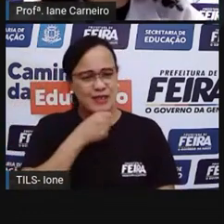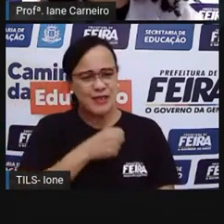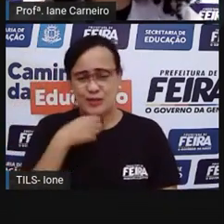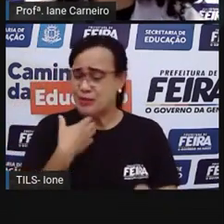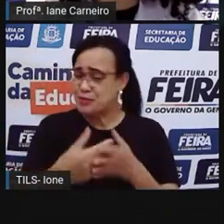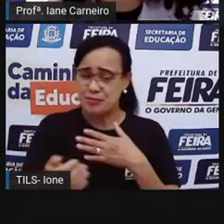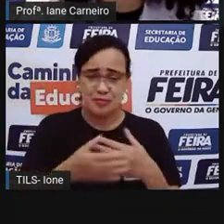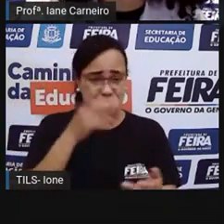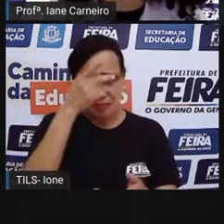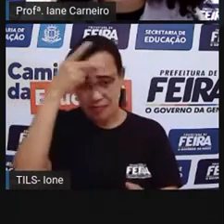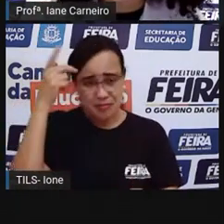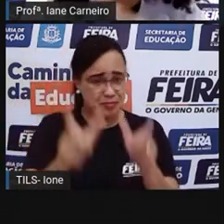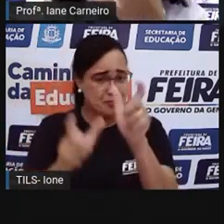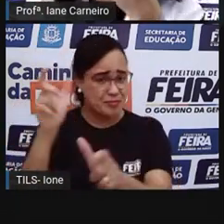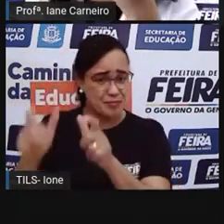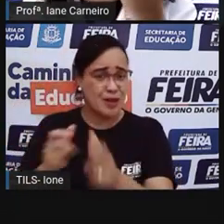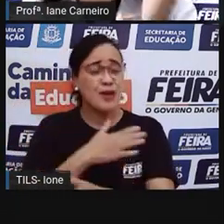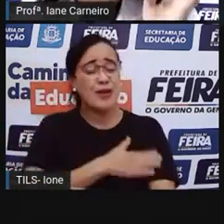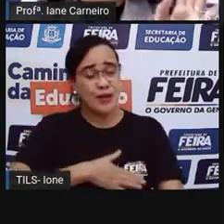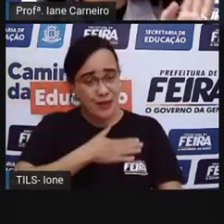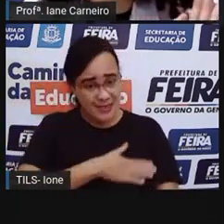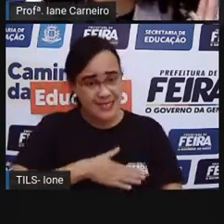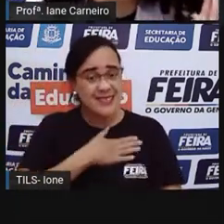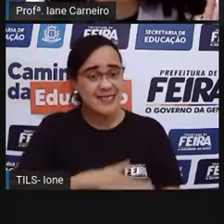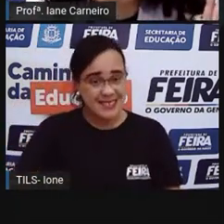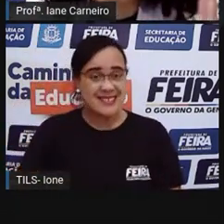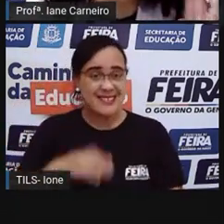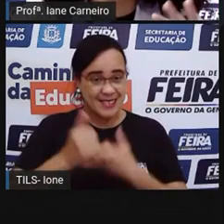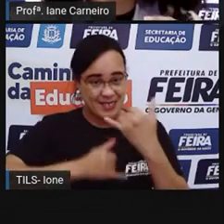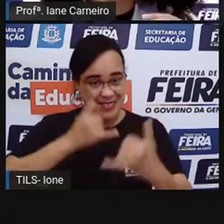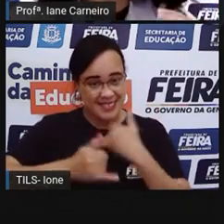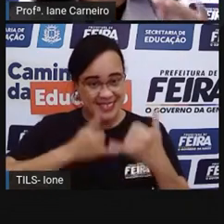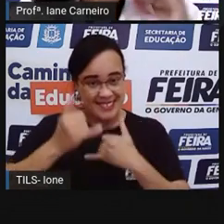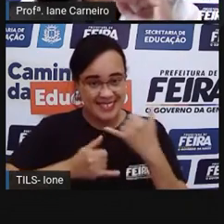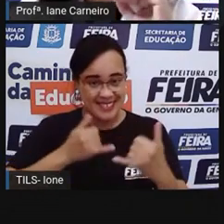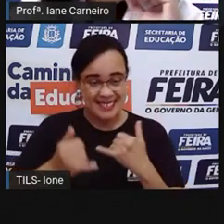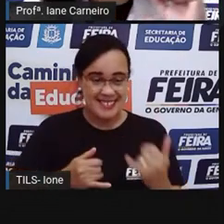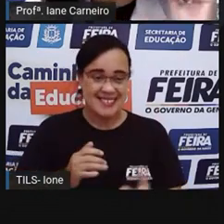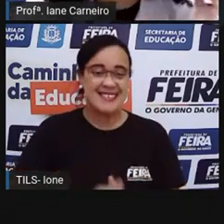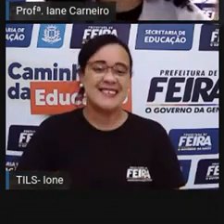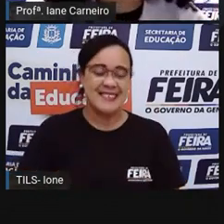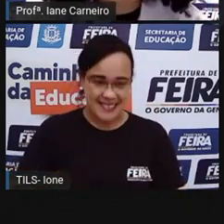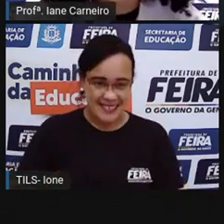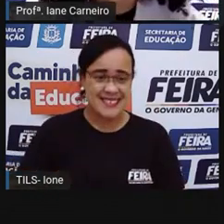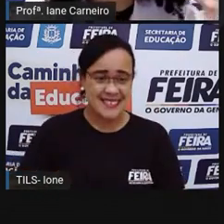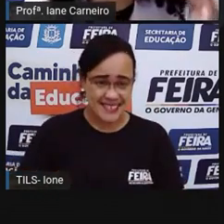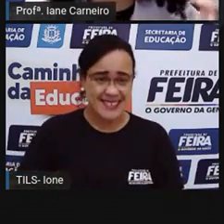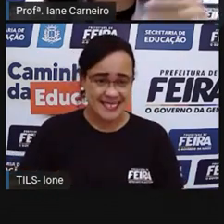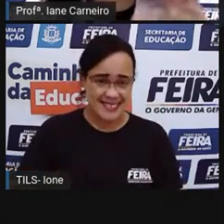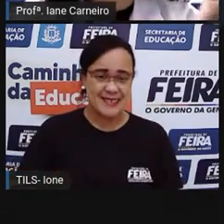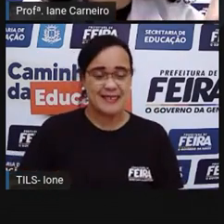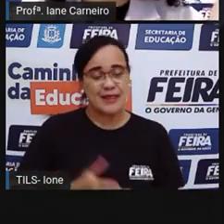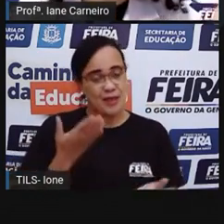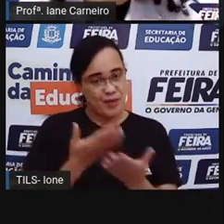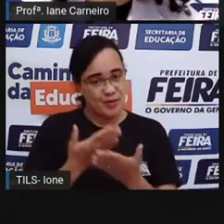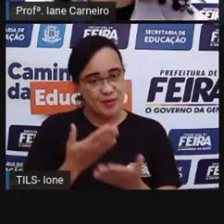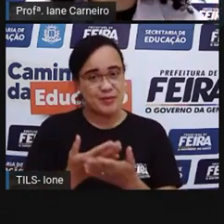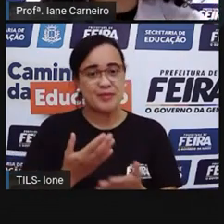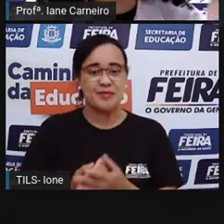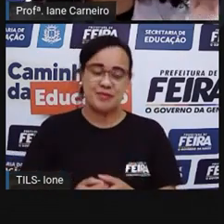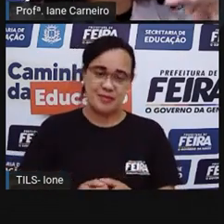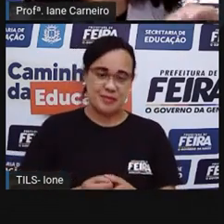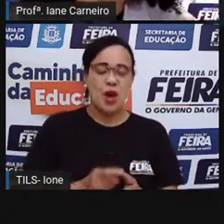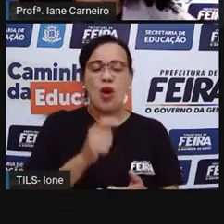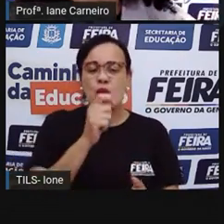brincar de bolinha de sabão, né? Então, como a Pró colocou aqui no gifzinho, a aula de hoje, o nome dela é Bolinhas